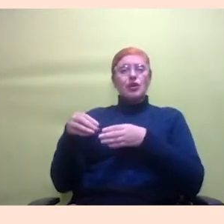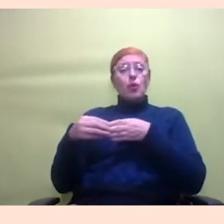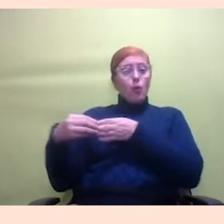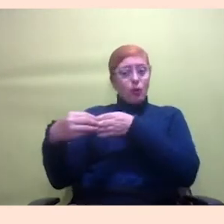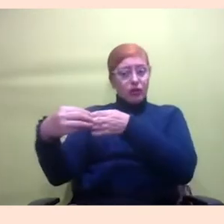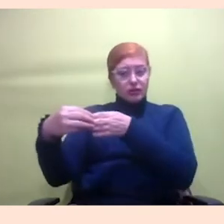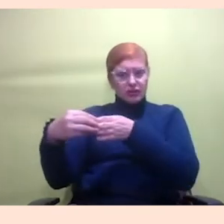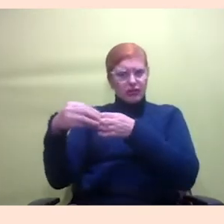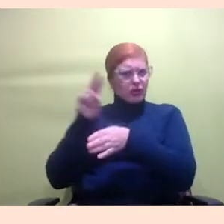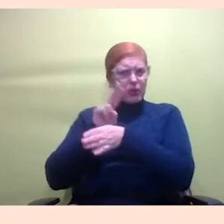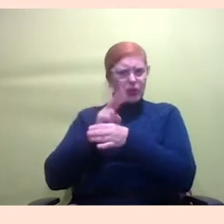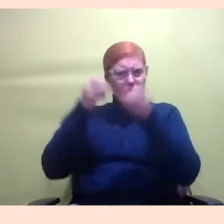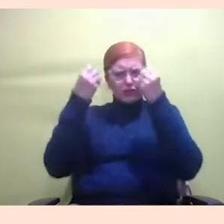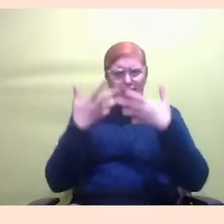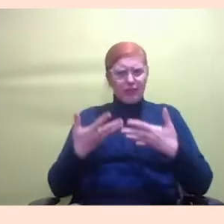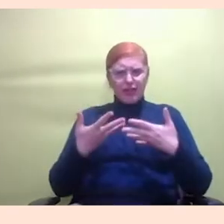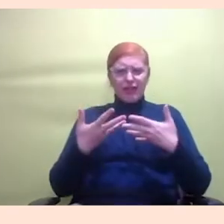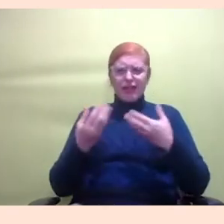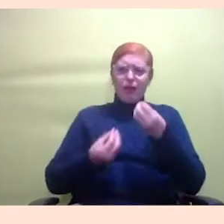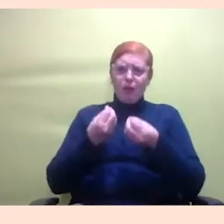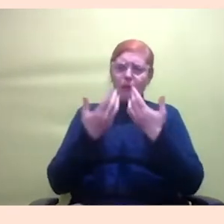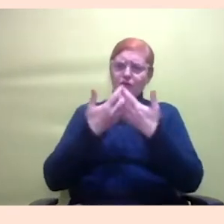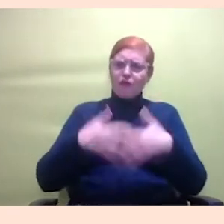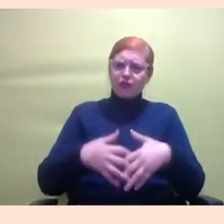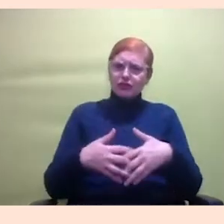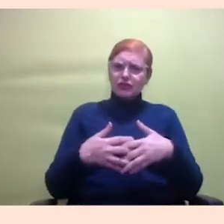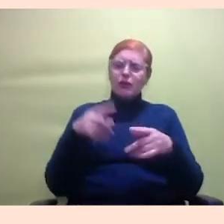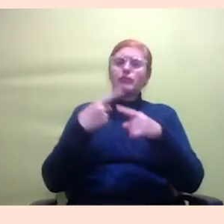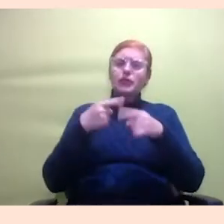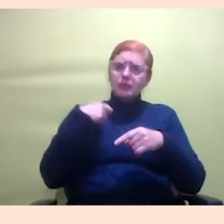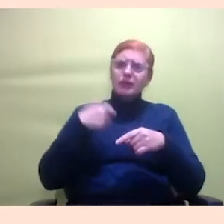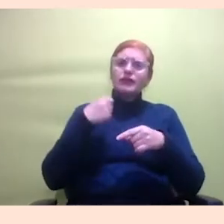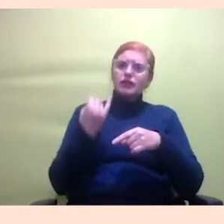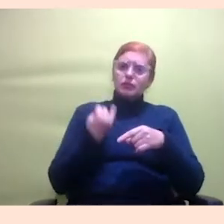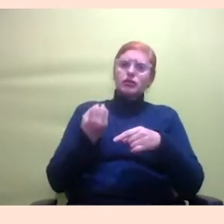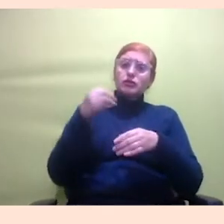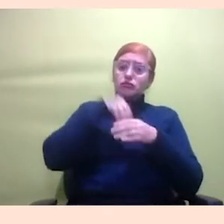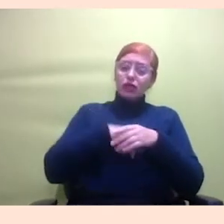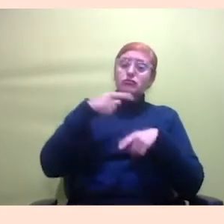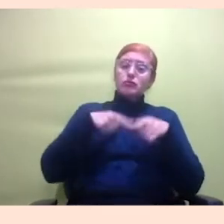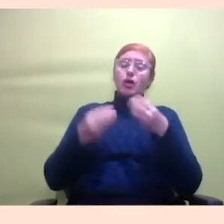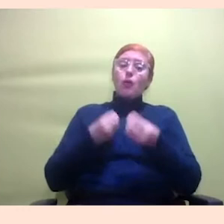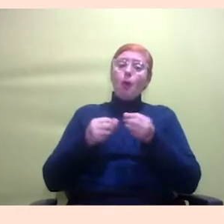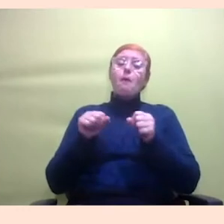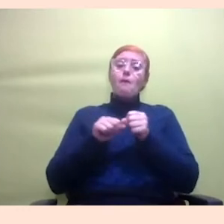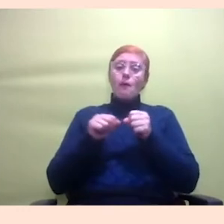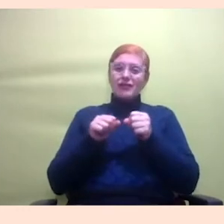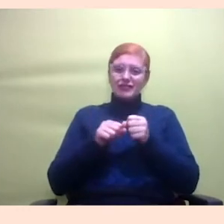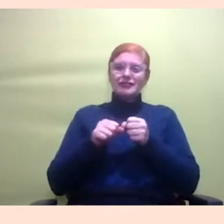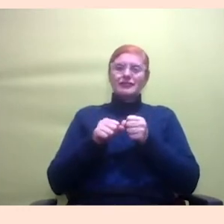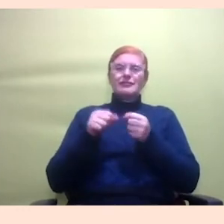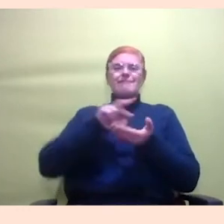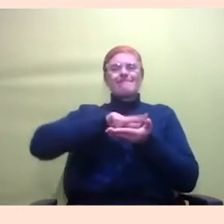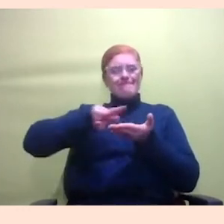explicar para ela a função disso porque que isso tinha que estar no trabalho e como ela fazia isso então muitas das pessoas vinham com esse